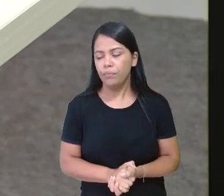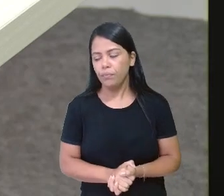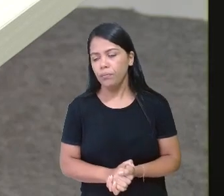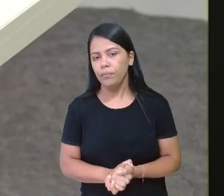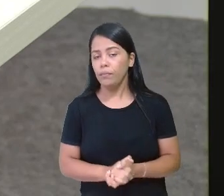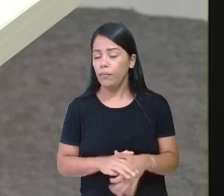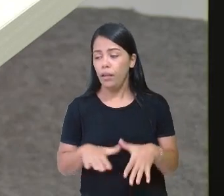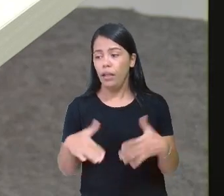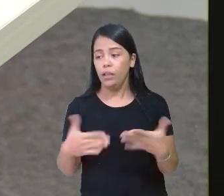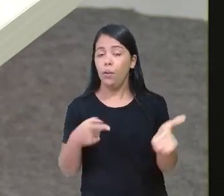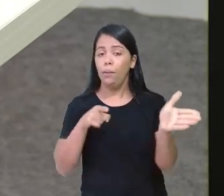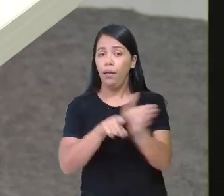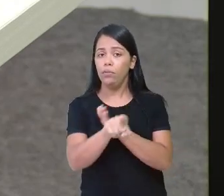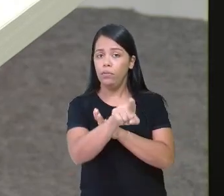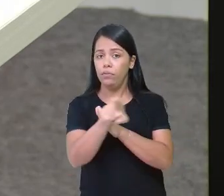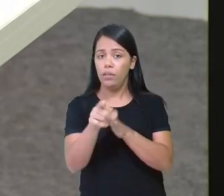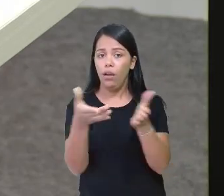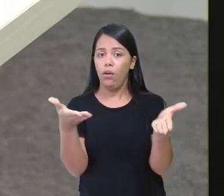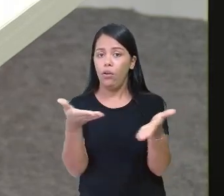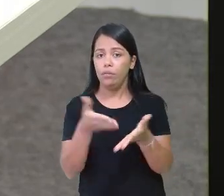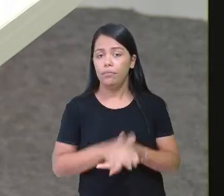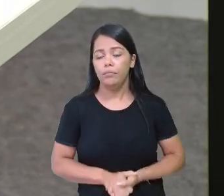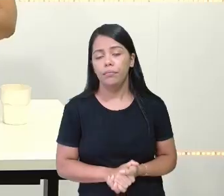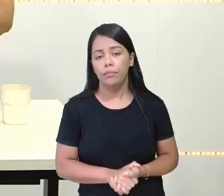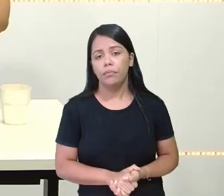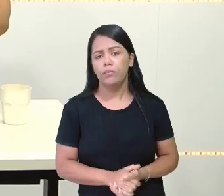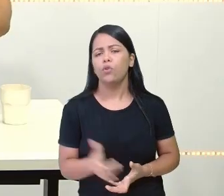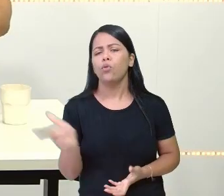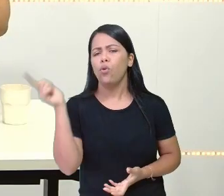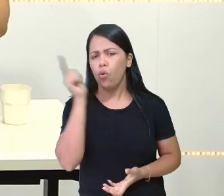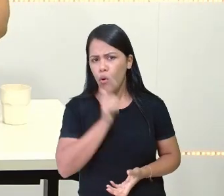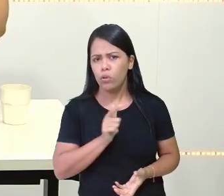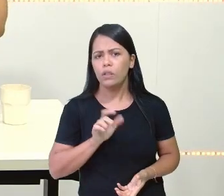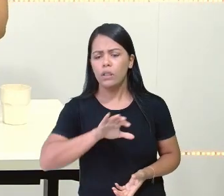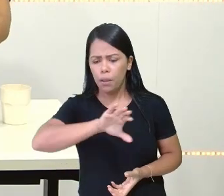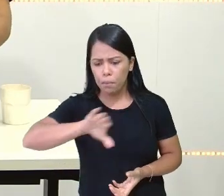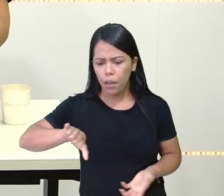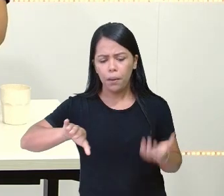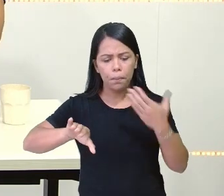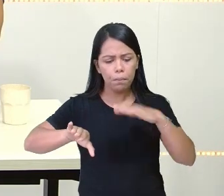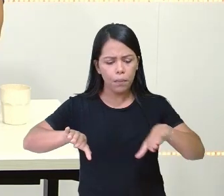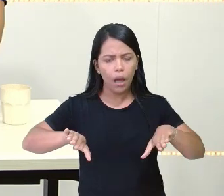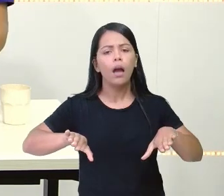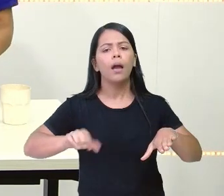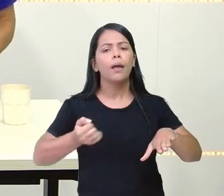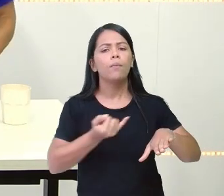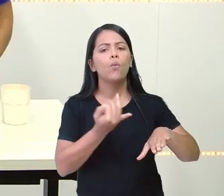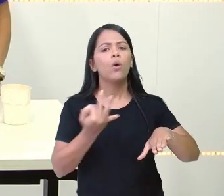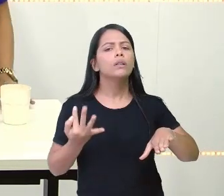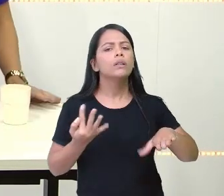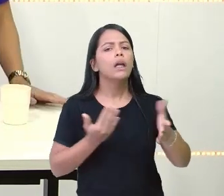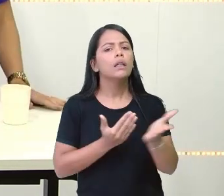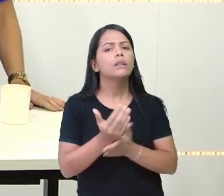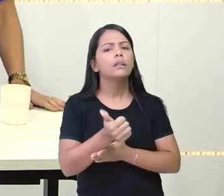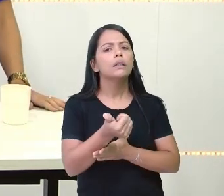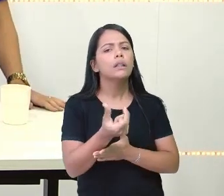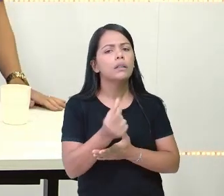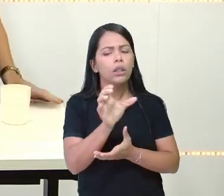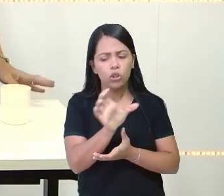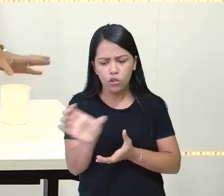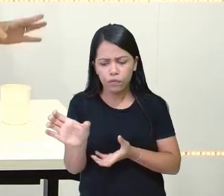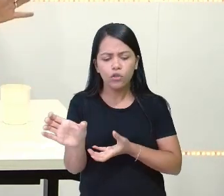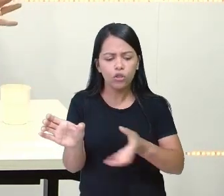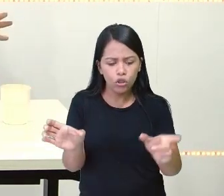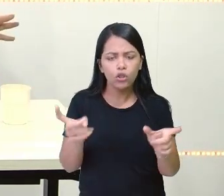Aí eu pergunto a vocês, eu consegui repartir a minha quantidade inicial em dois copos?